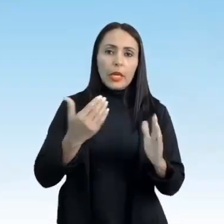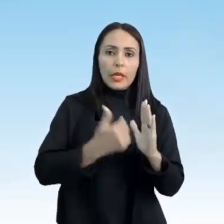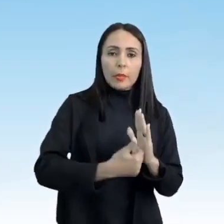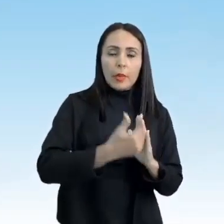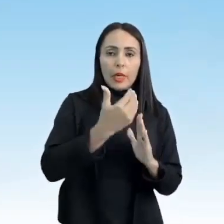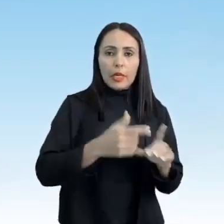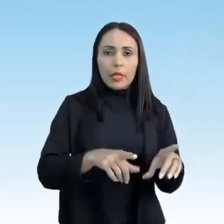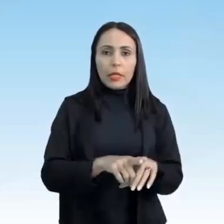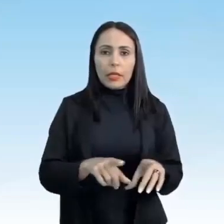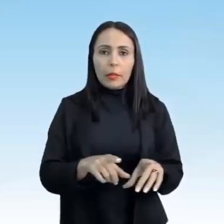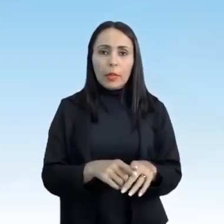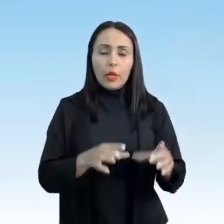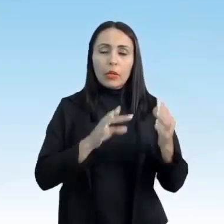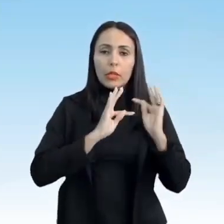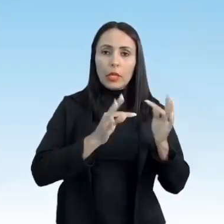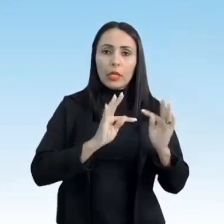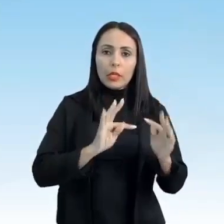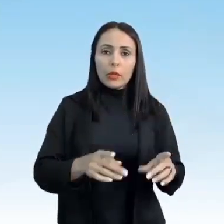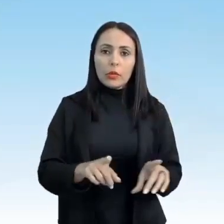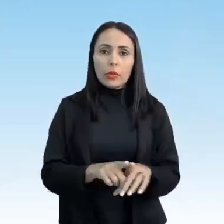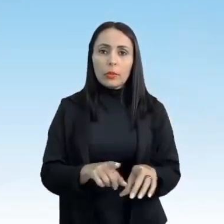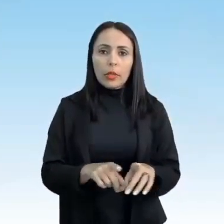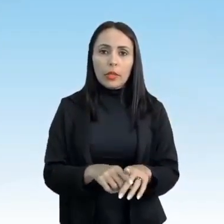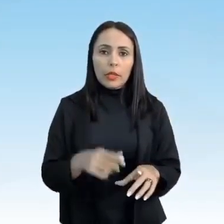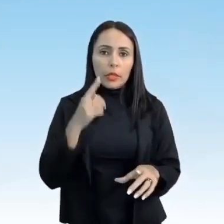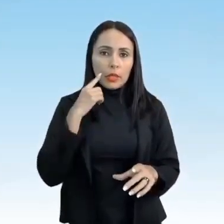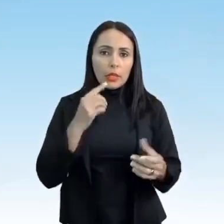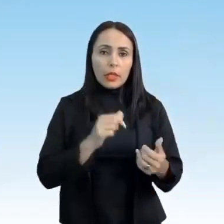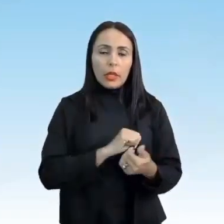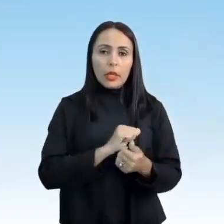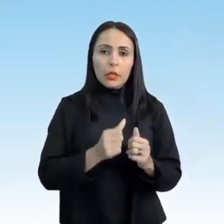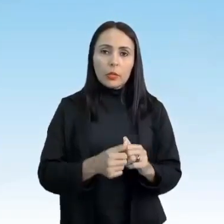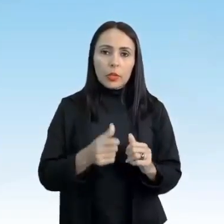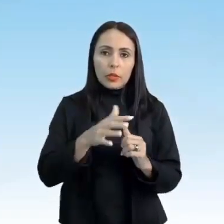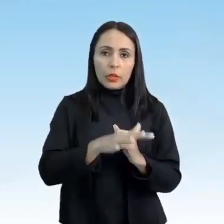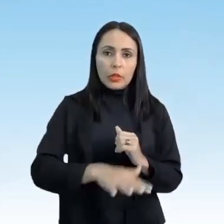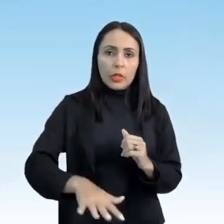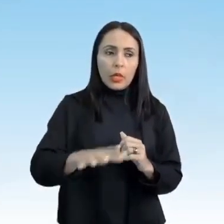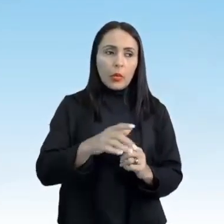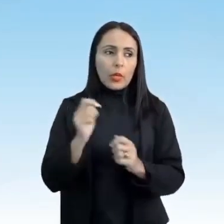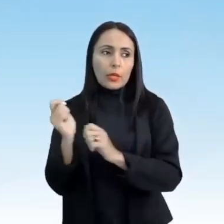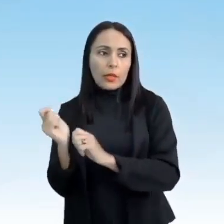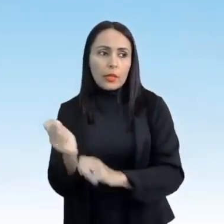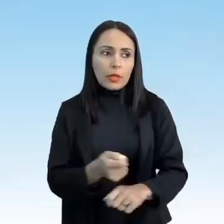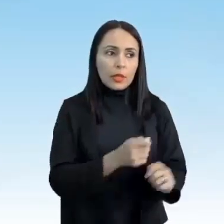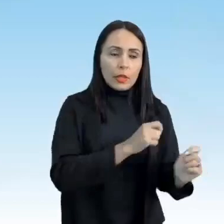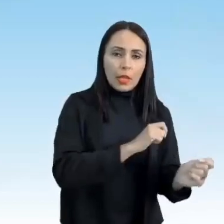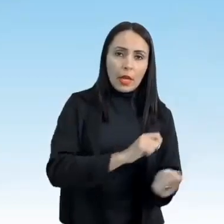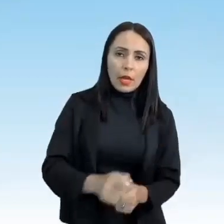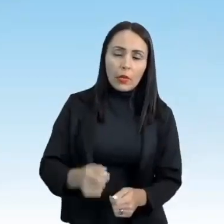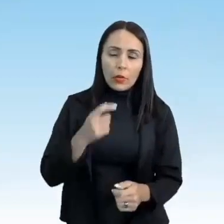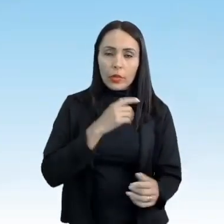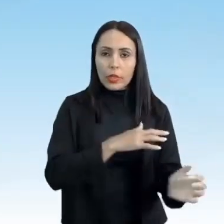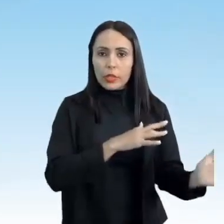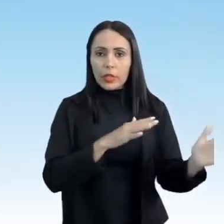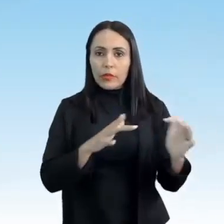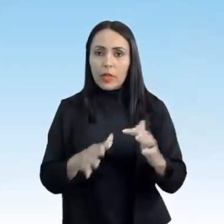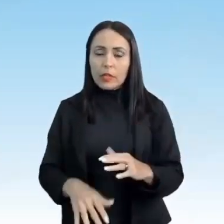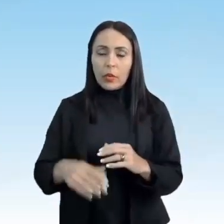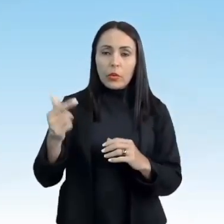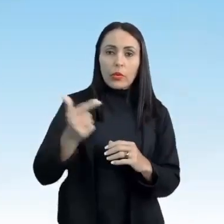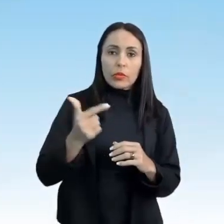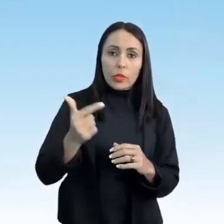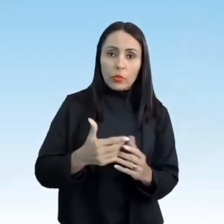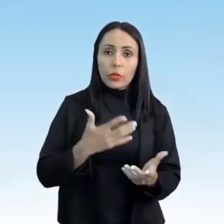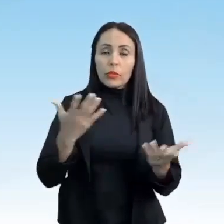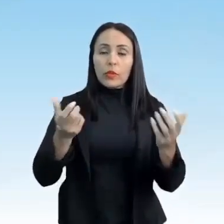esportes técnico combinatório, esportes de campo e taco e esportes de invasão, que é o segundo esporte que